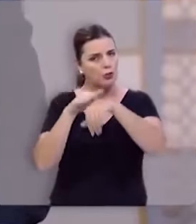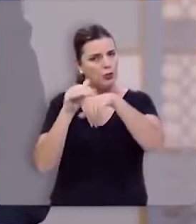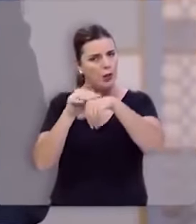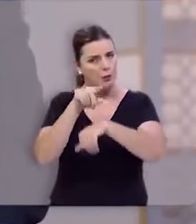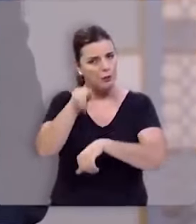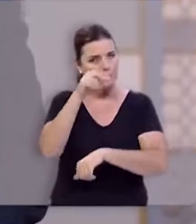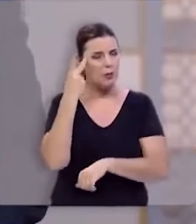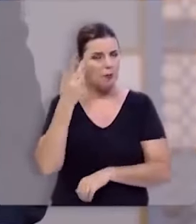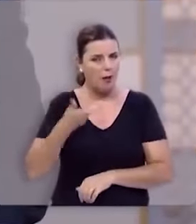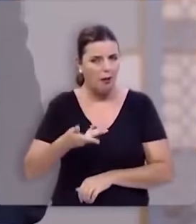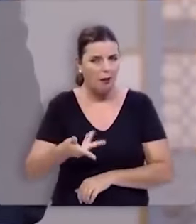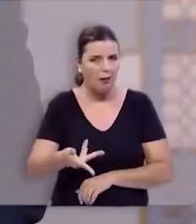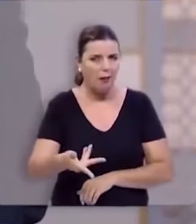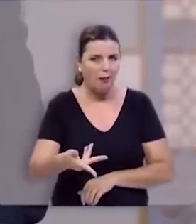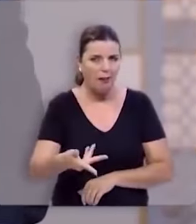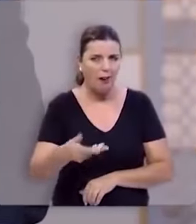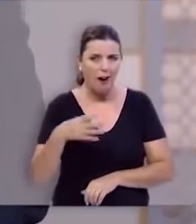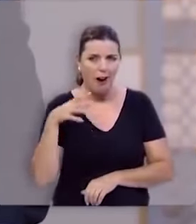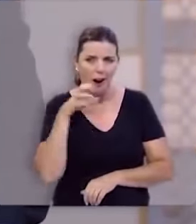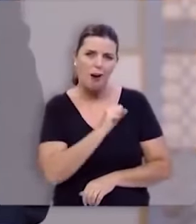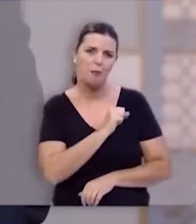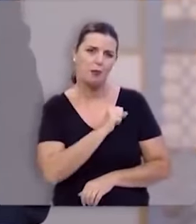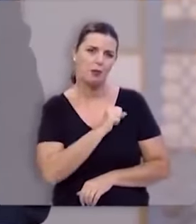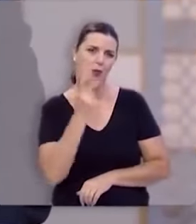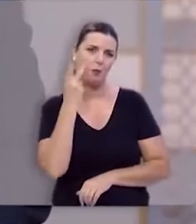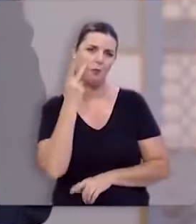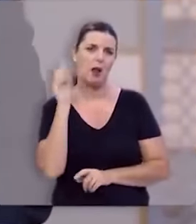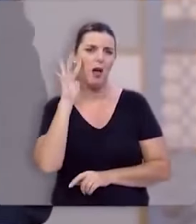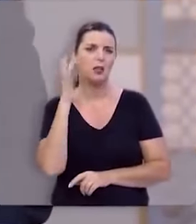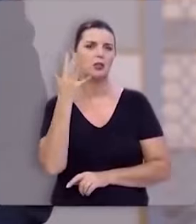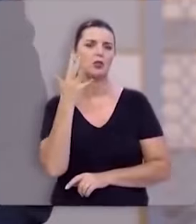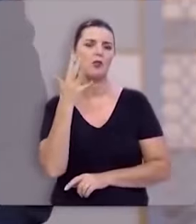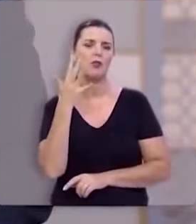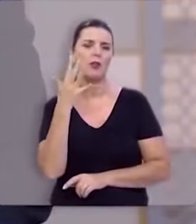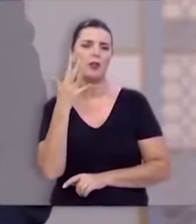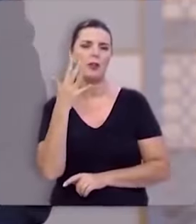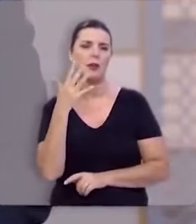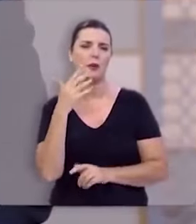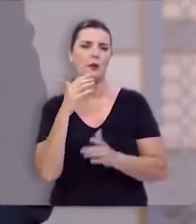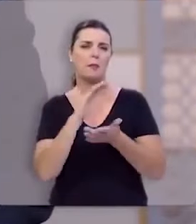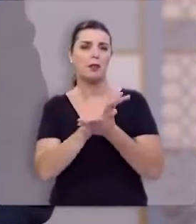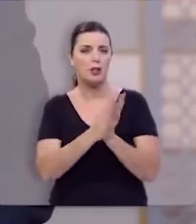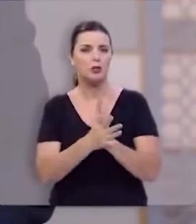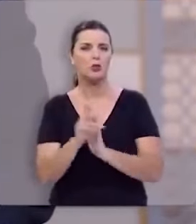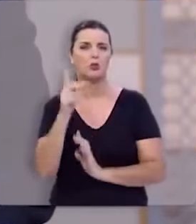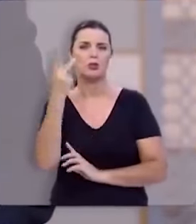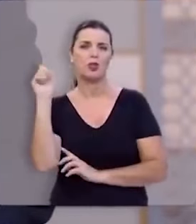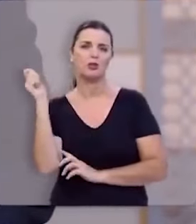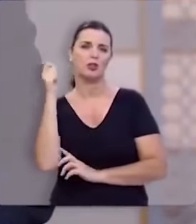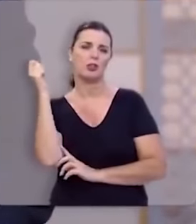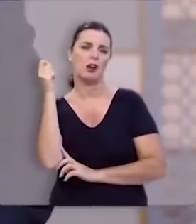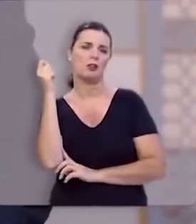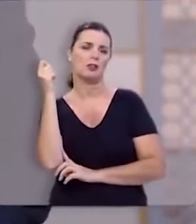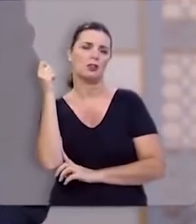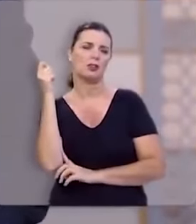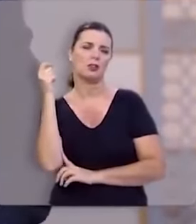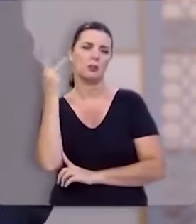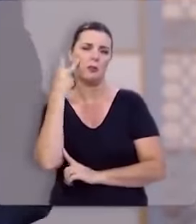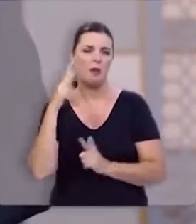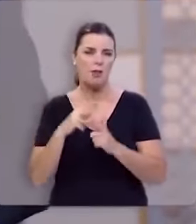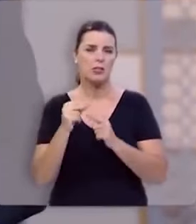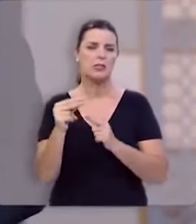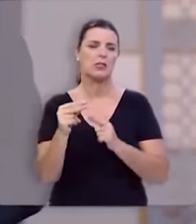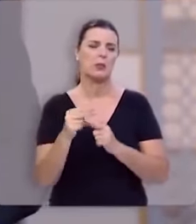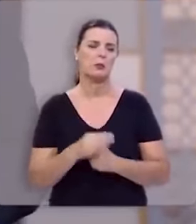você para ter pressa pressa para resolver isso pressa para derrubar os seus gigantes pressa para